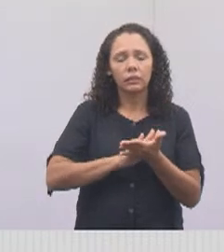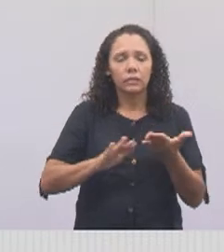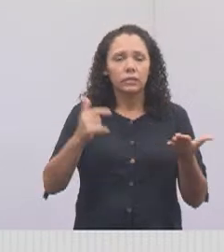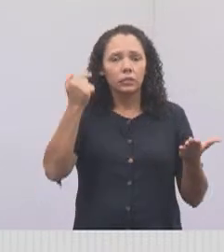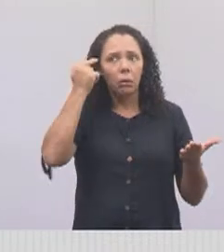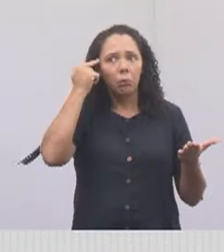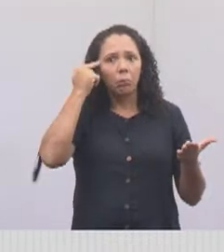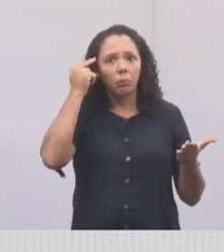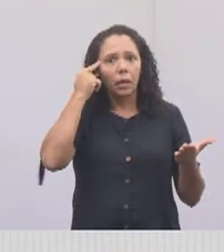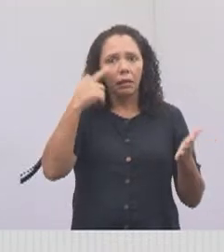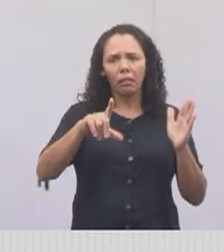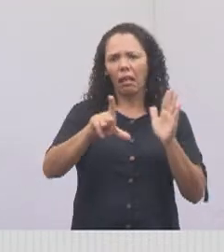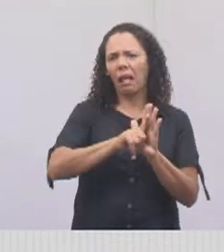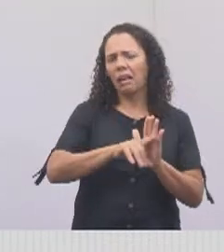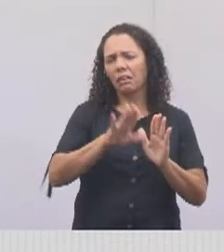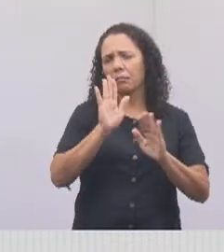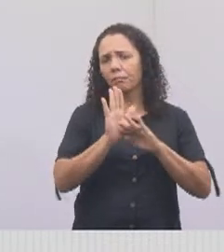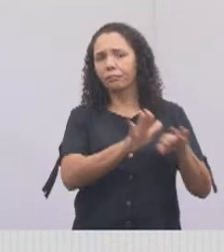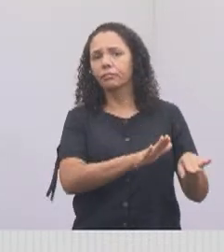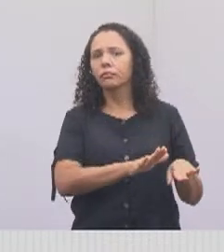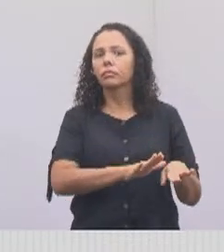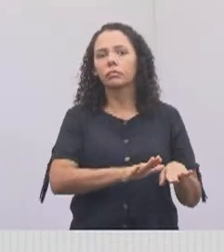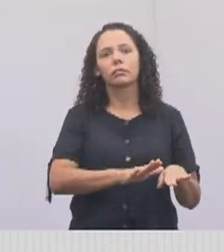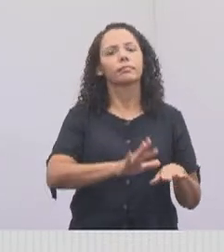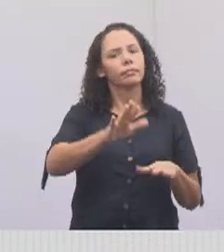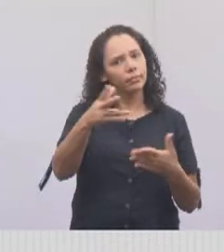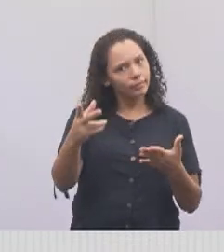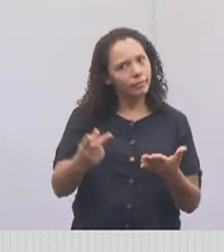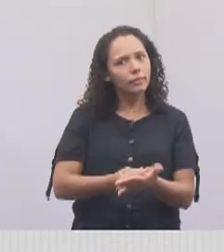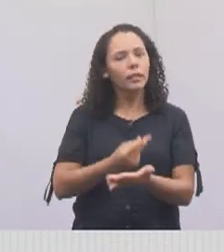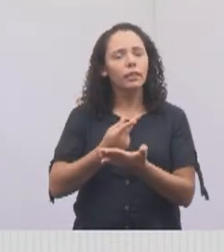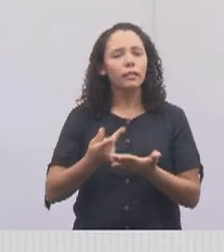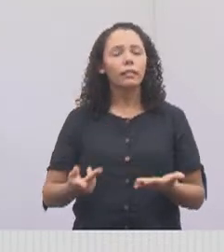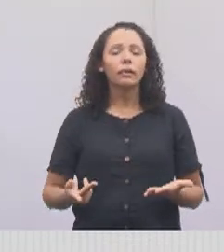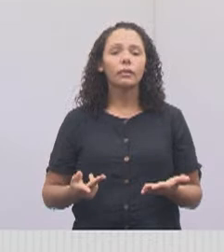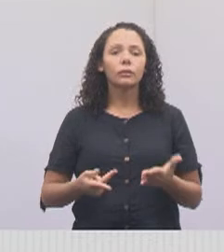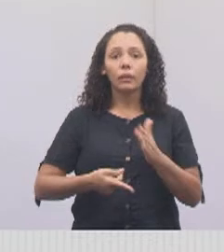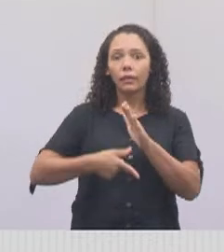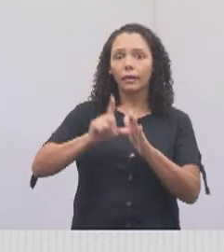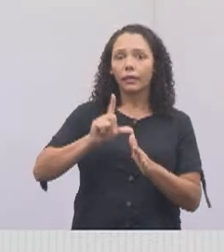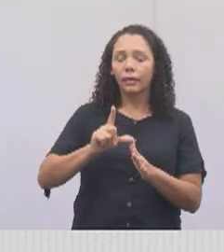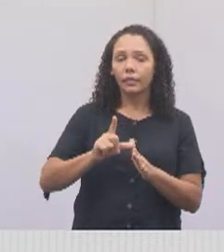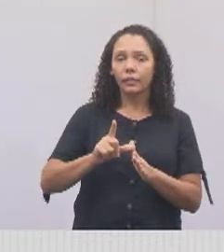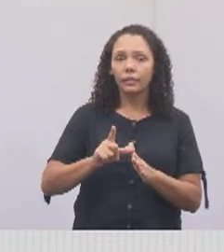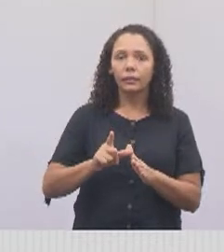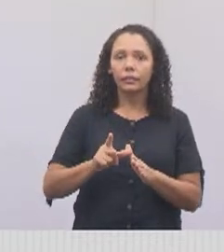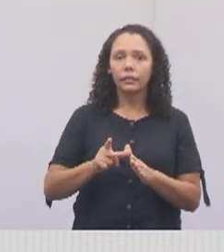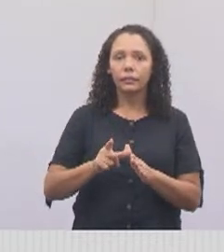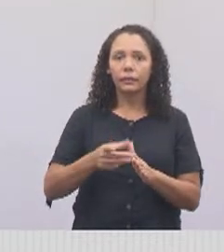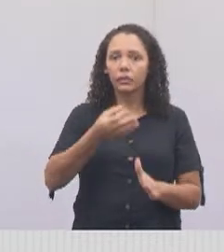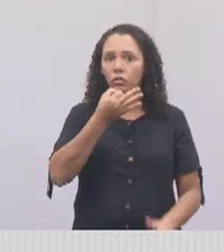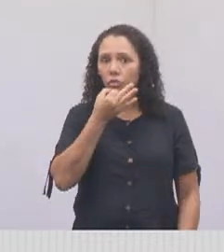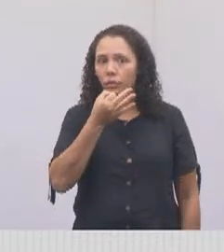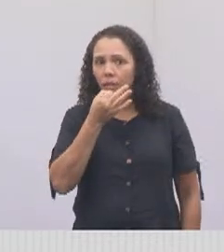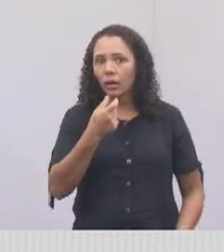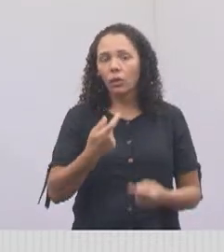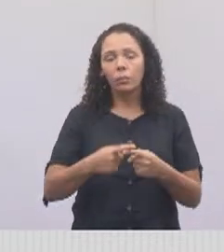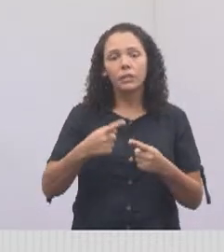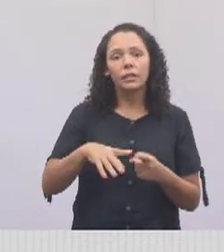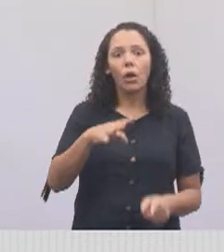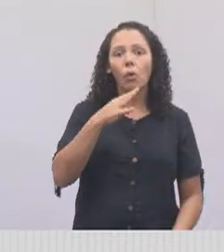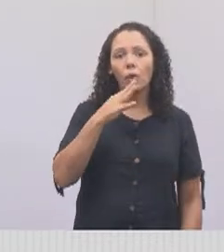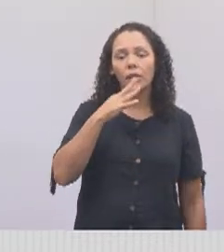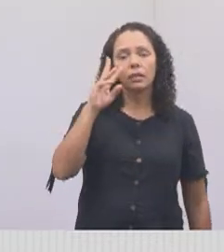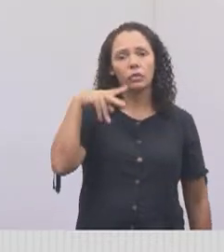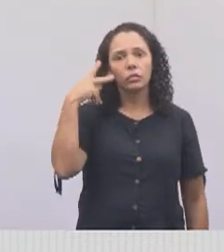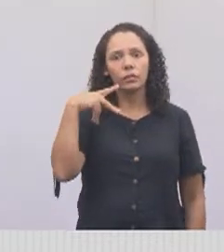leis dos vereadores não são importantes, você está equivocado, não é? Antes de você comentar alguma coisa, você tem que conhecer cada vereador seu,